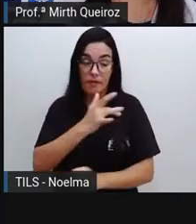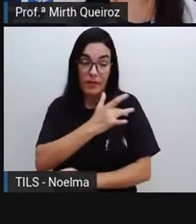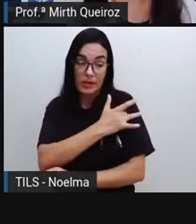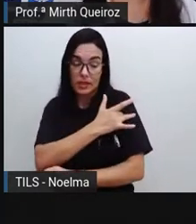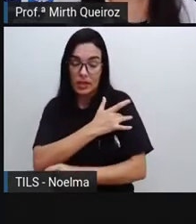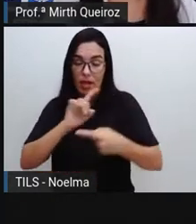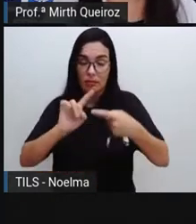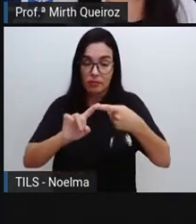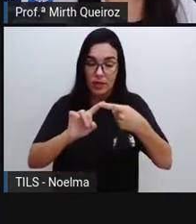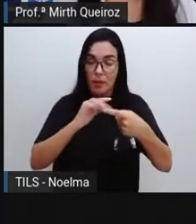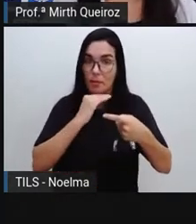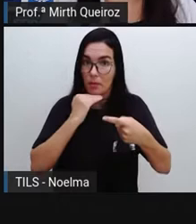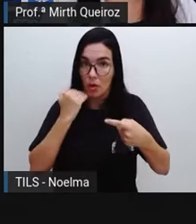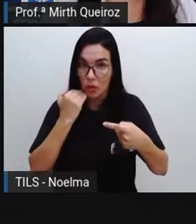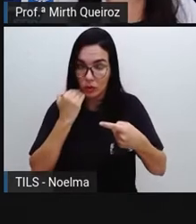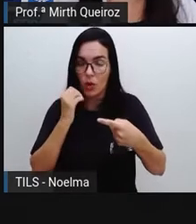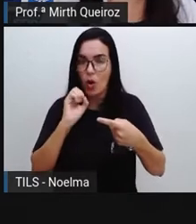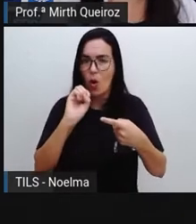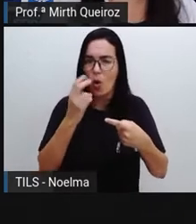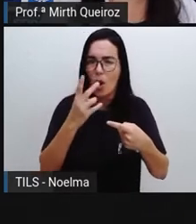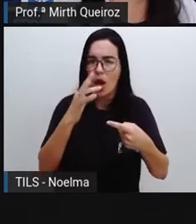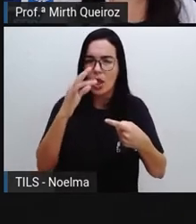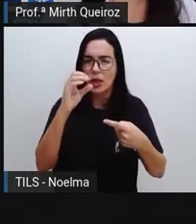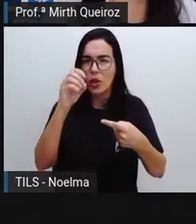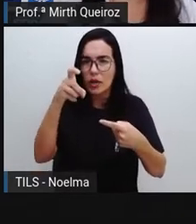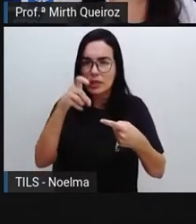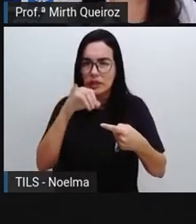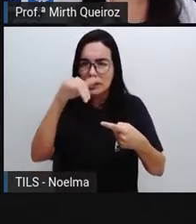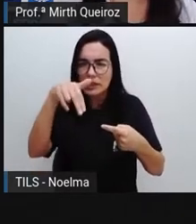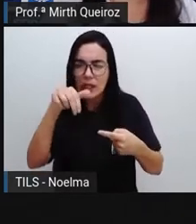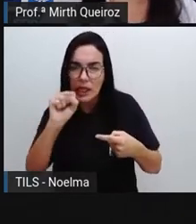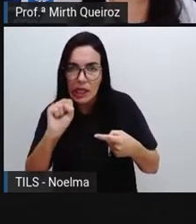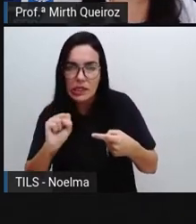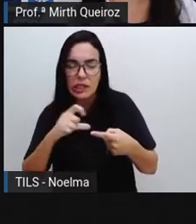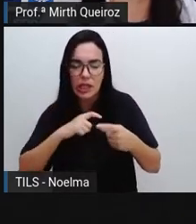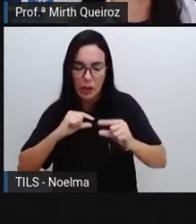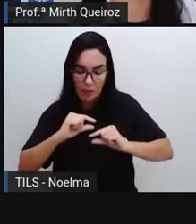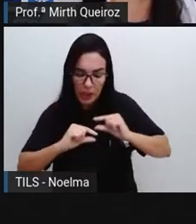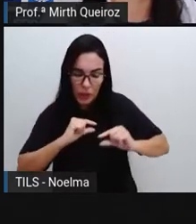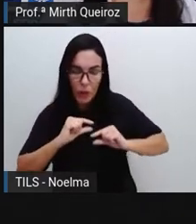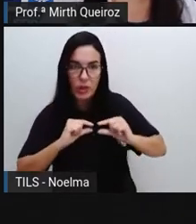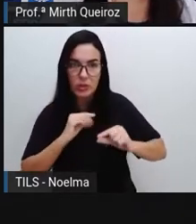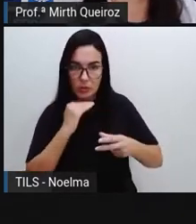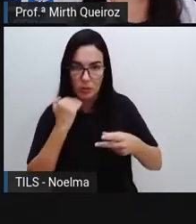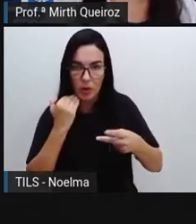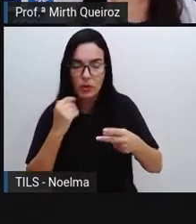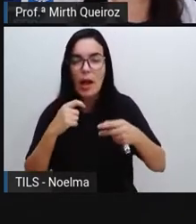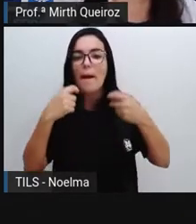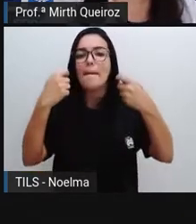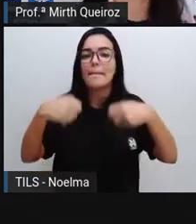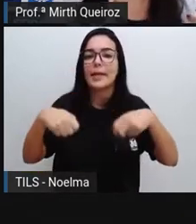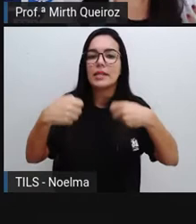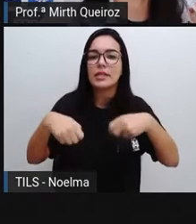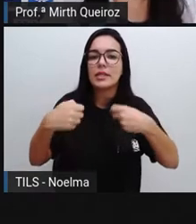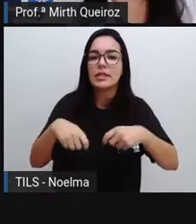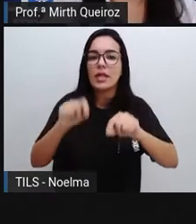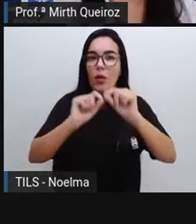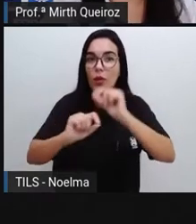mortos ou de toxinas produzidas por esses micro-organismos, a gente necessita de